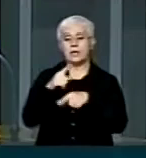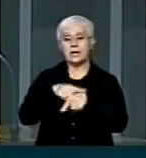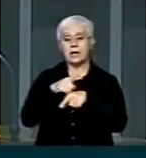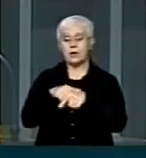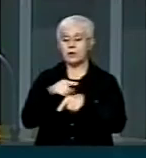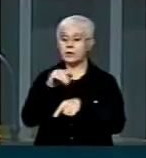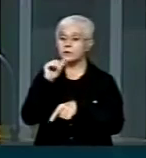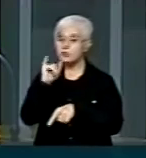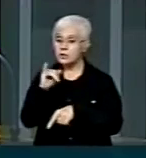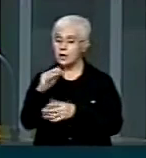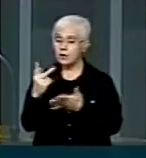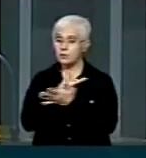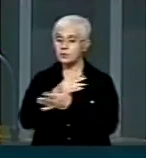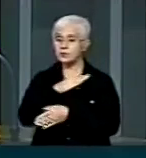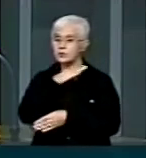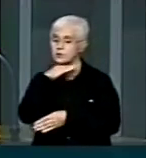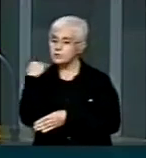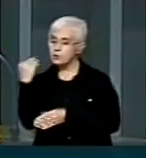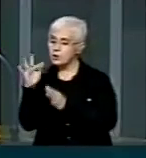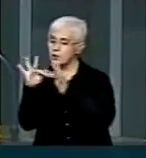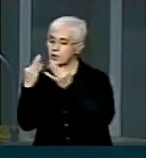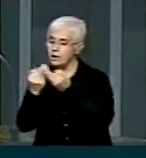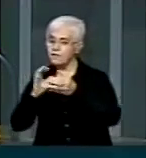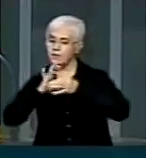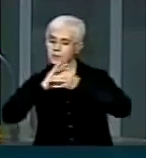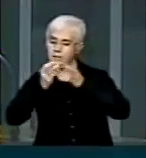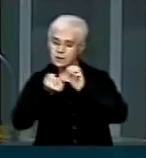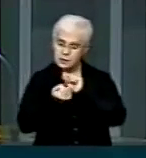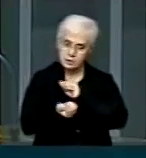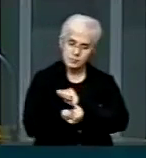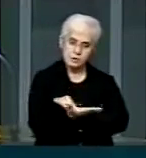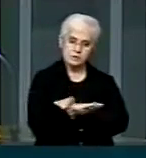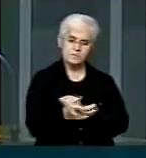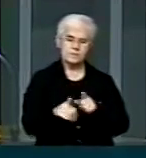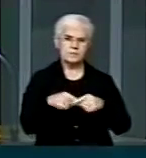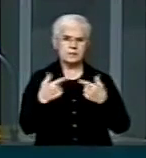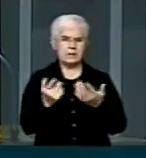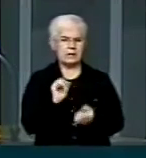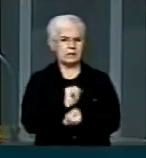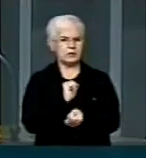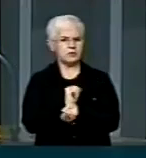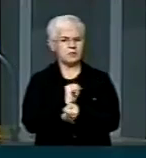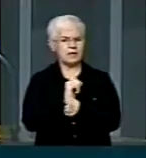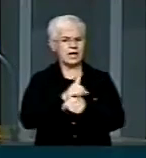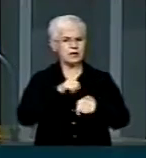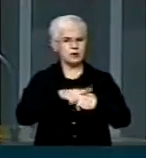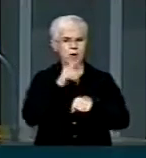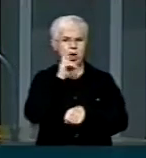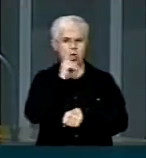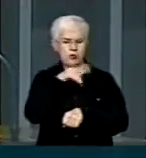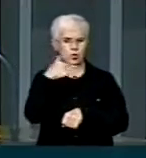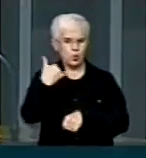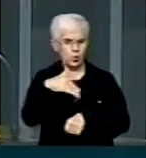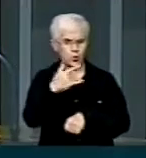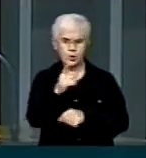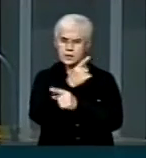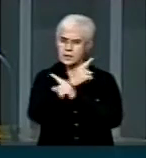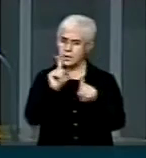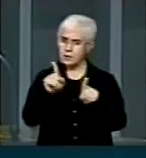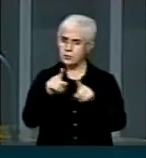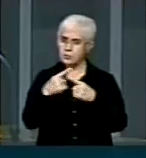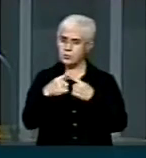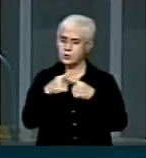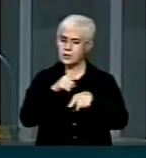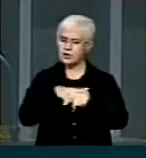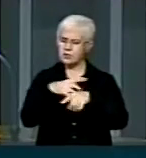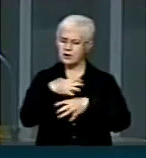Apesar de difícil esse tipo de conversa familiar, não deveria ser adiado para a situação de emergência, pois num momento de